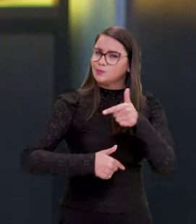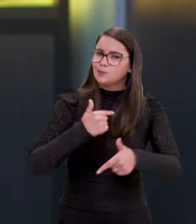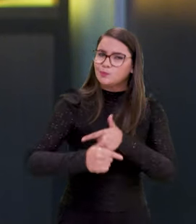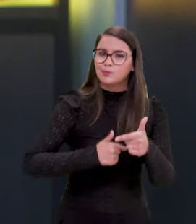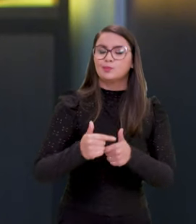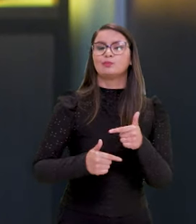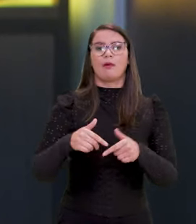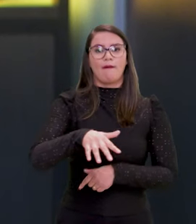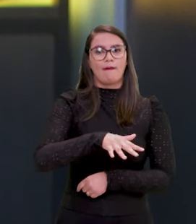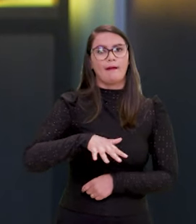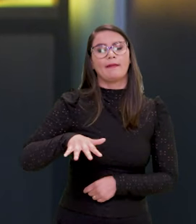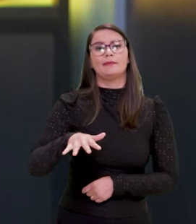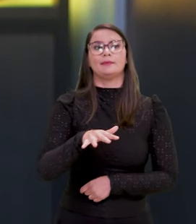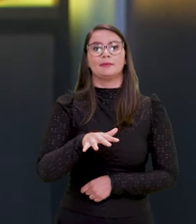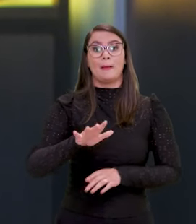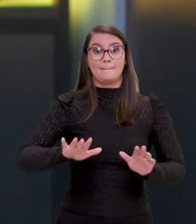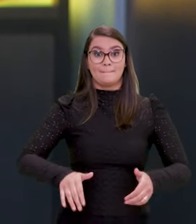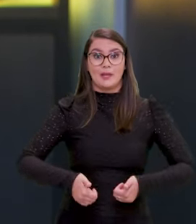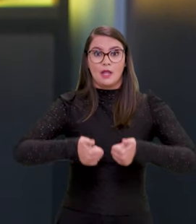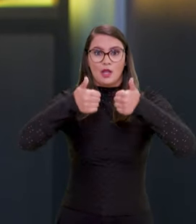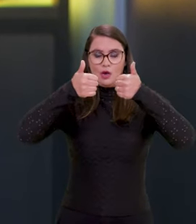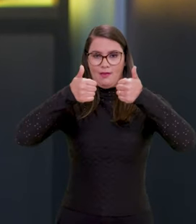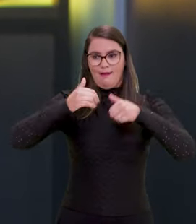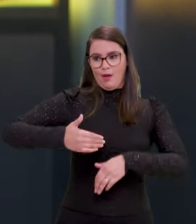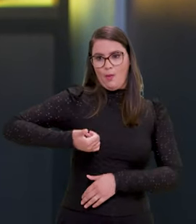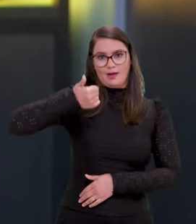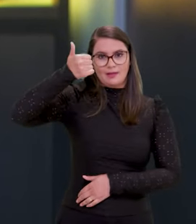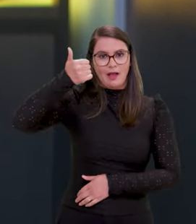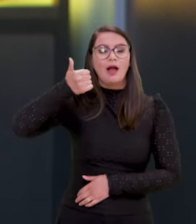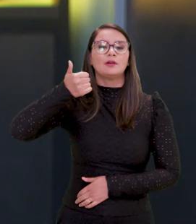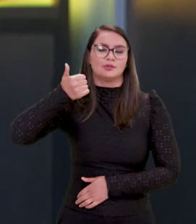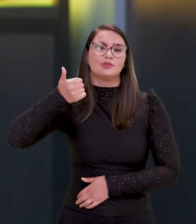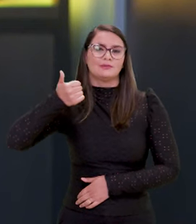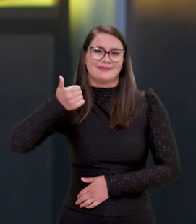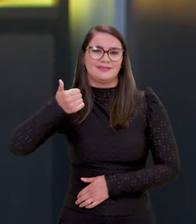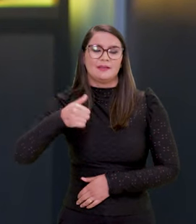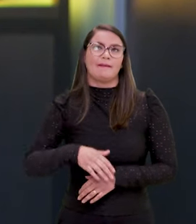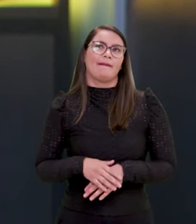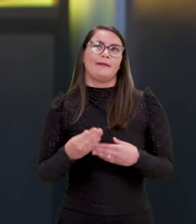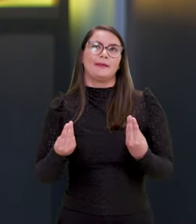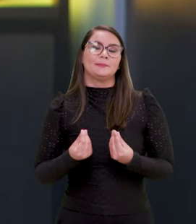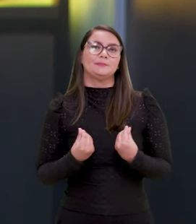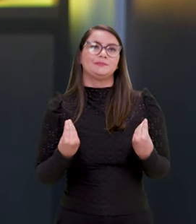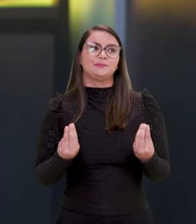muito em melhorar a qualidade ali, vamos dizer assim, ou